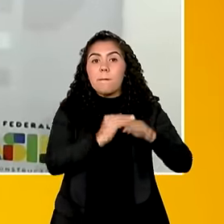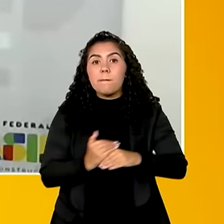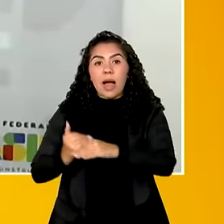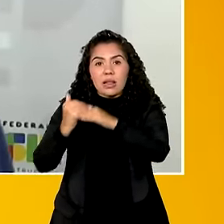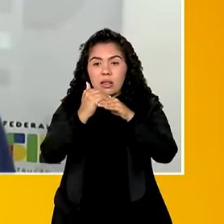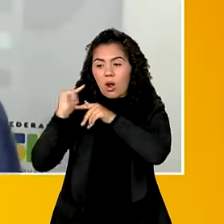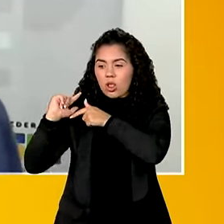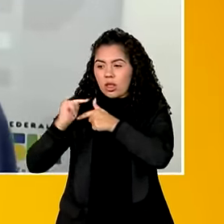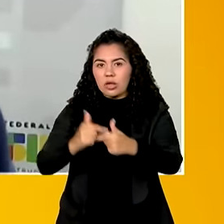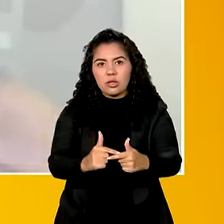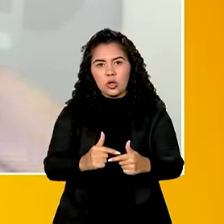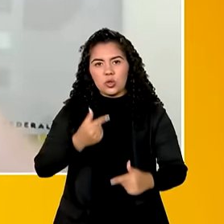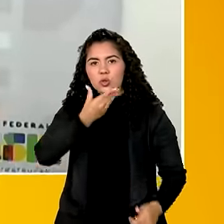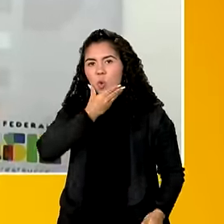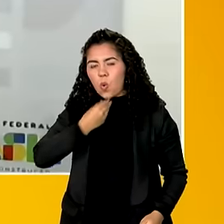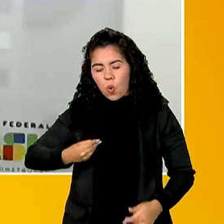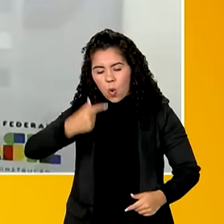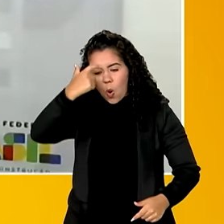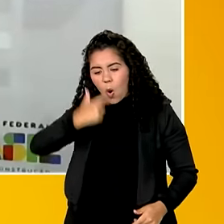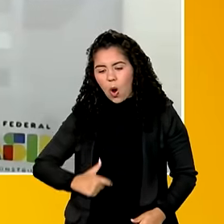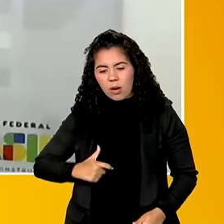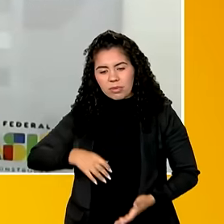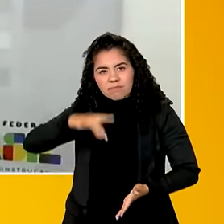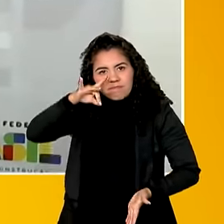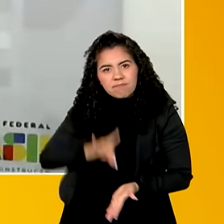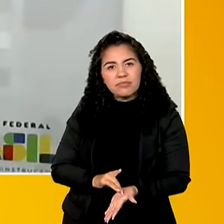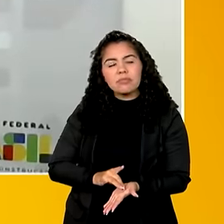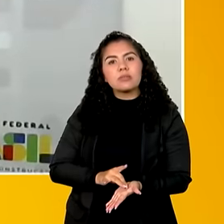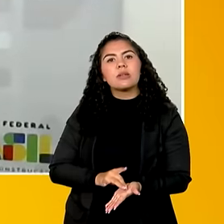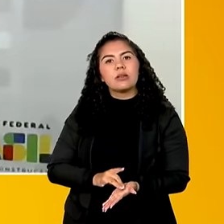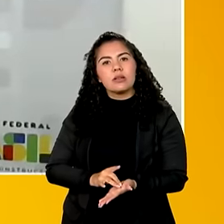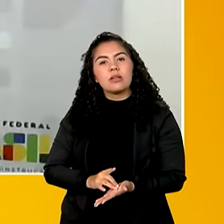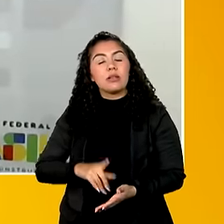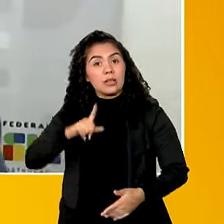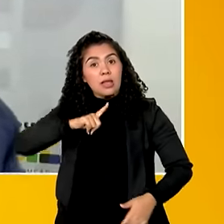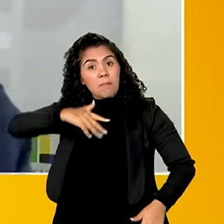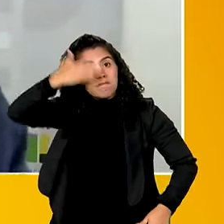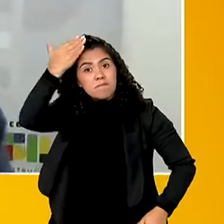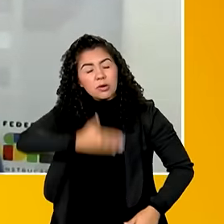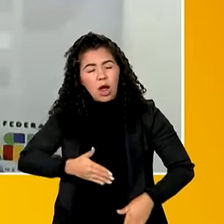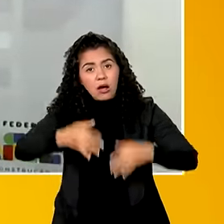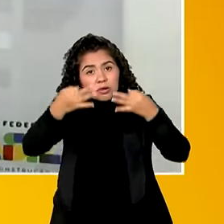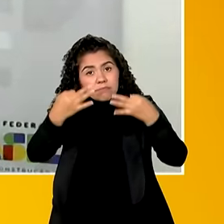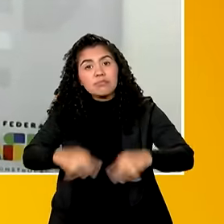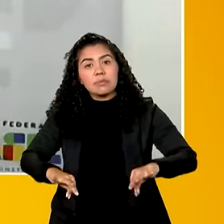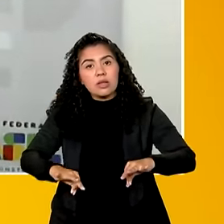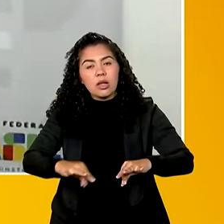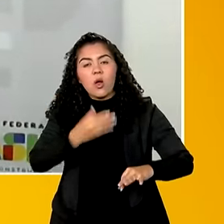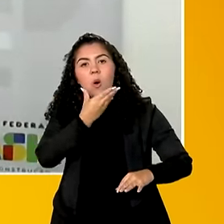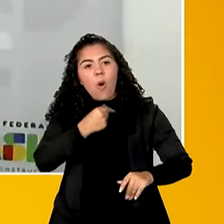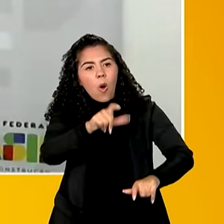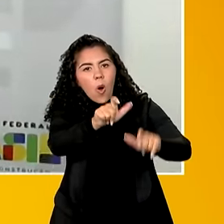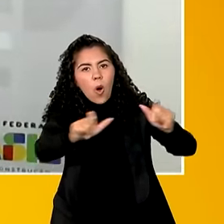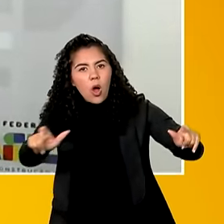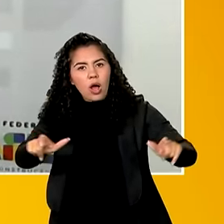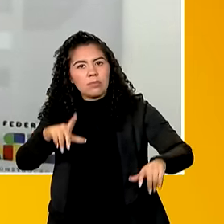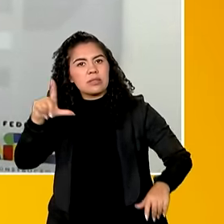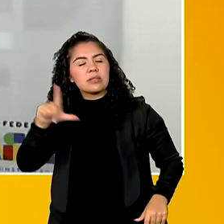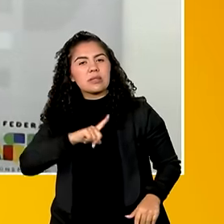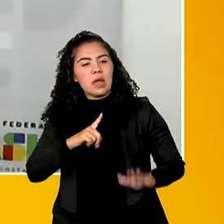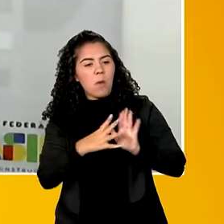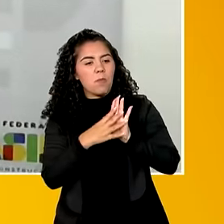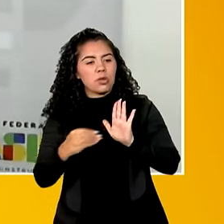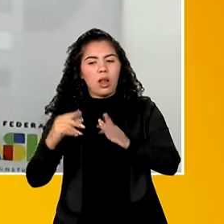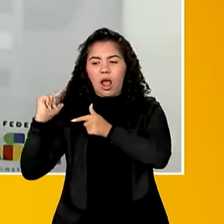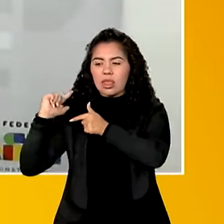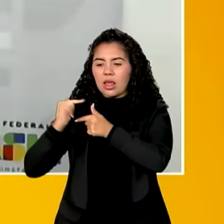jeito de ser o homem de verdade, tem associação, tem evidência de que esses homens que assumem esse modelo mais tradicional de